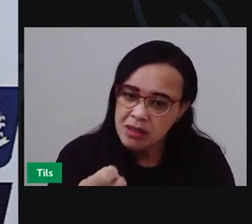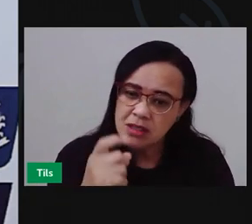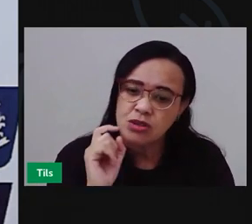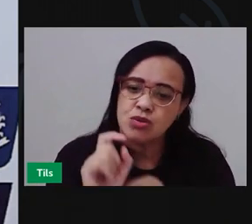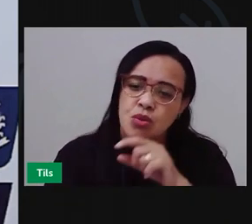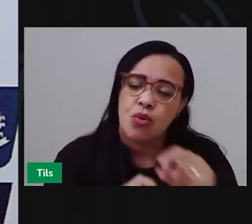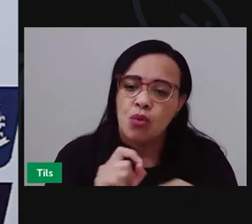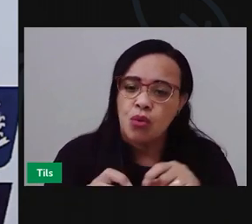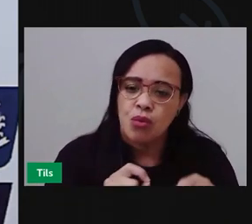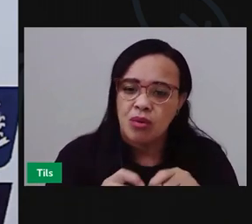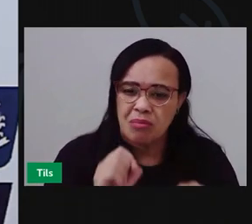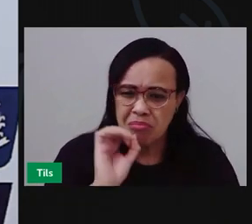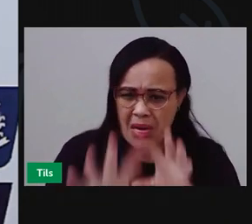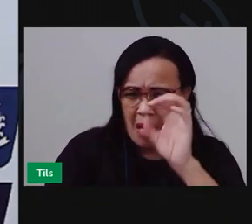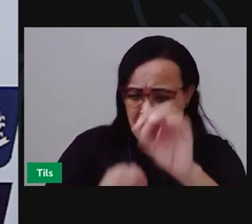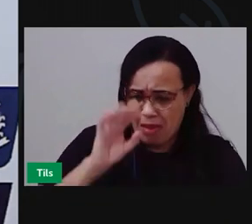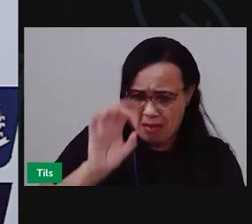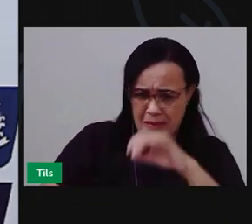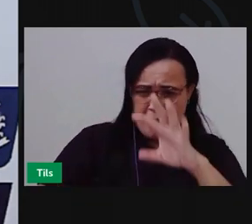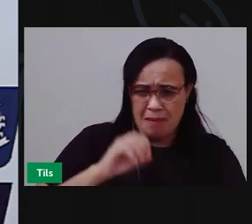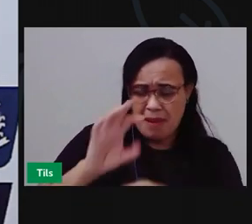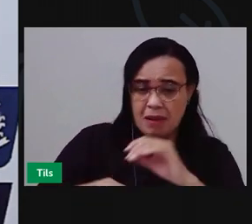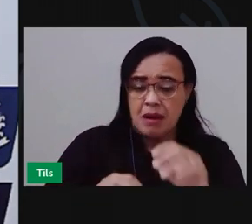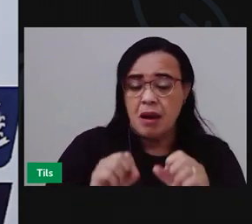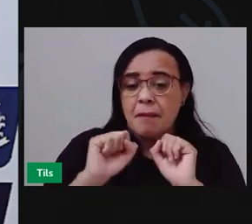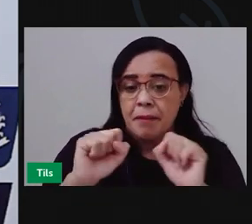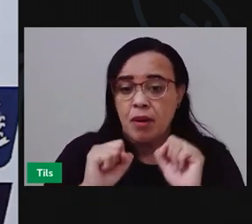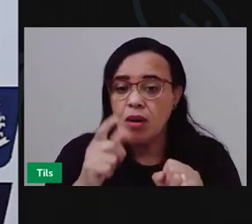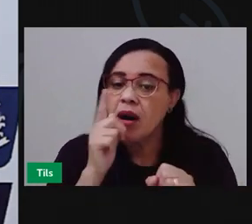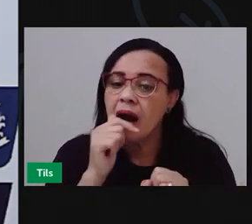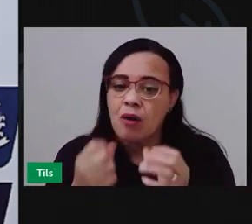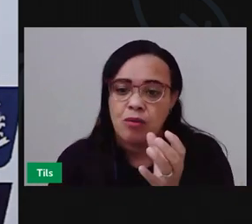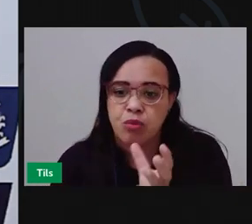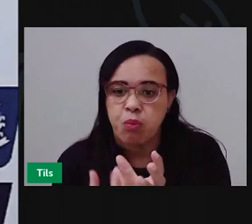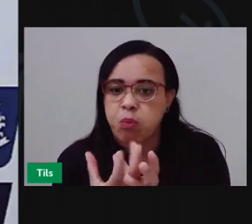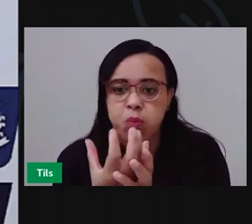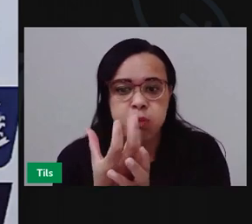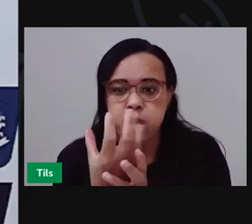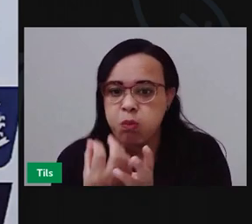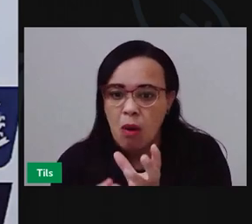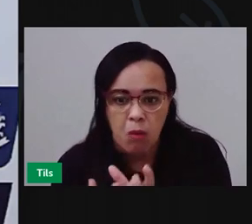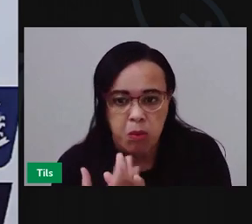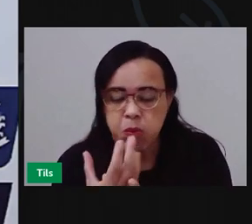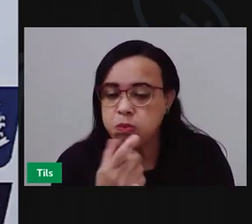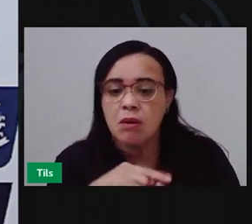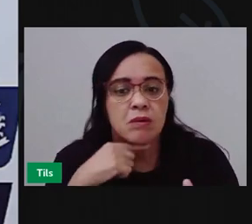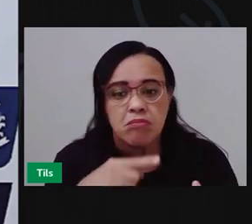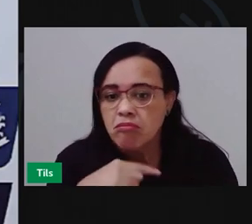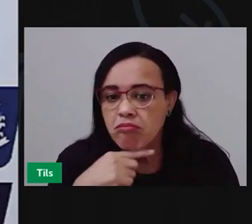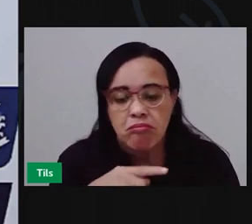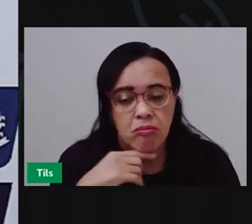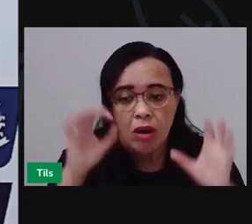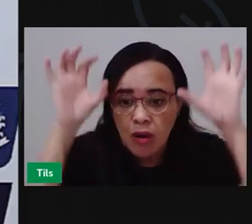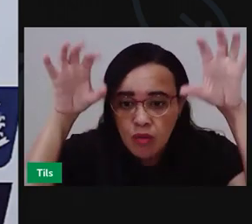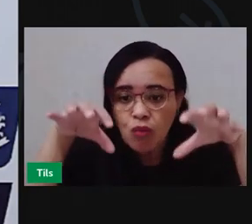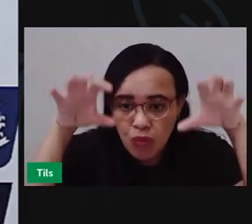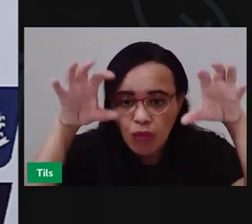o entupimento dos bueiros causando possível alagamento quando houver uma chuva forte